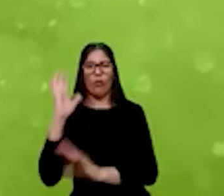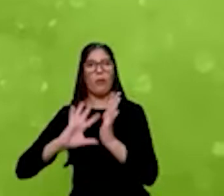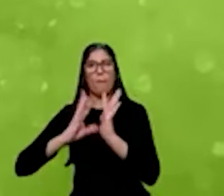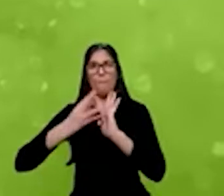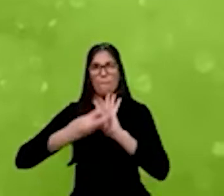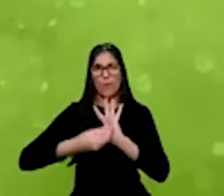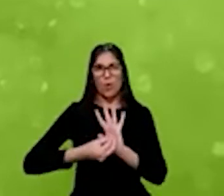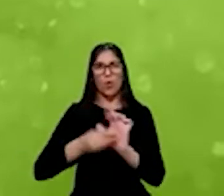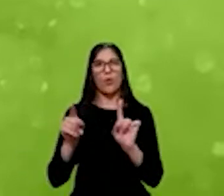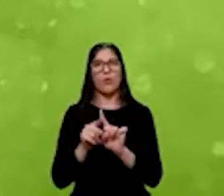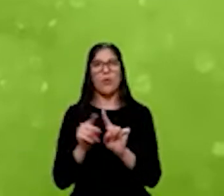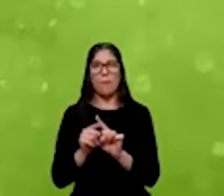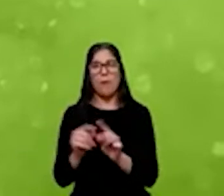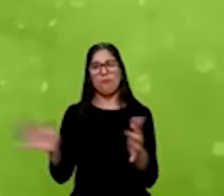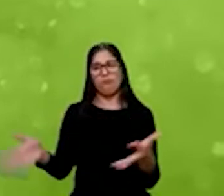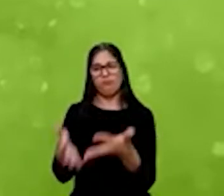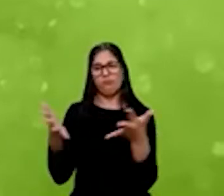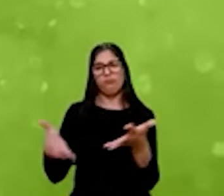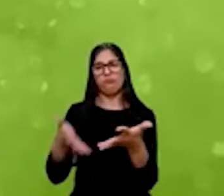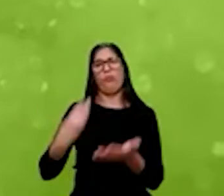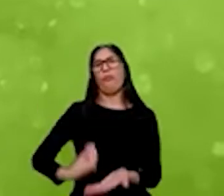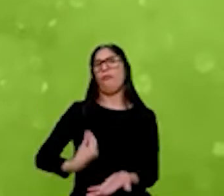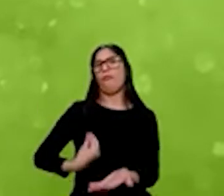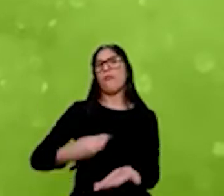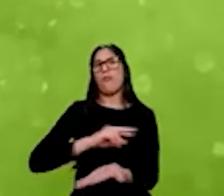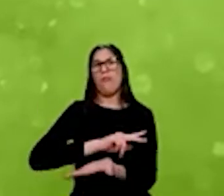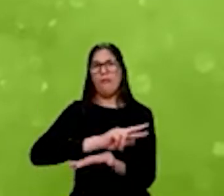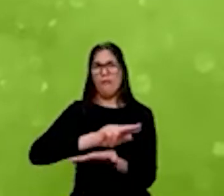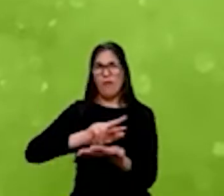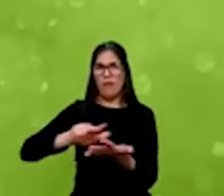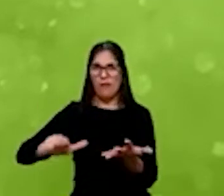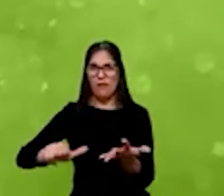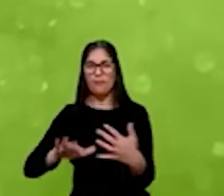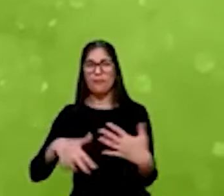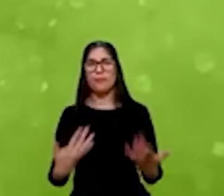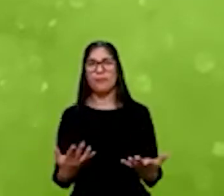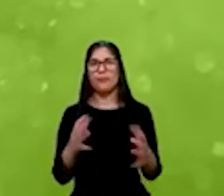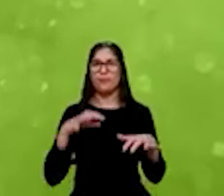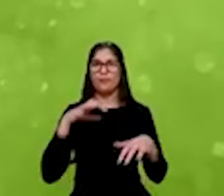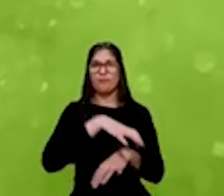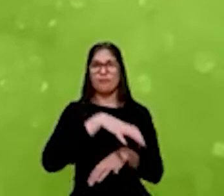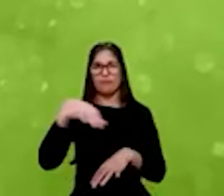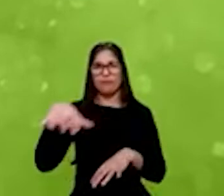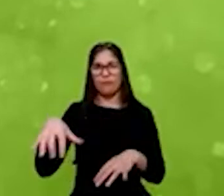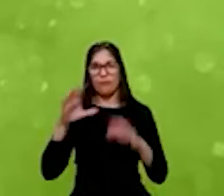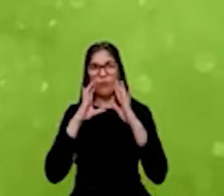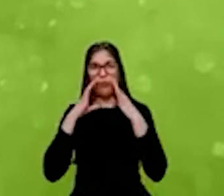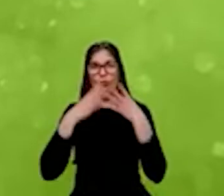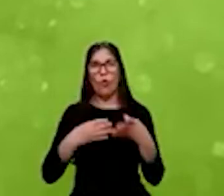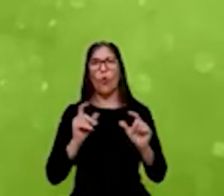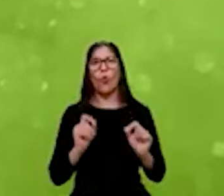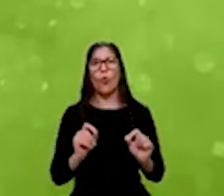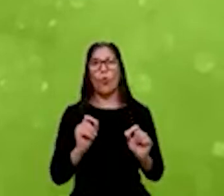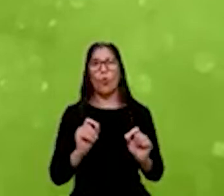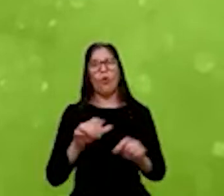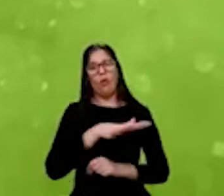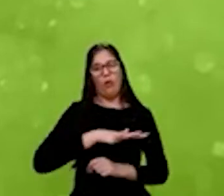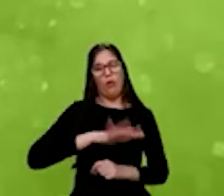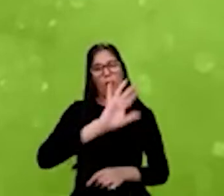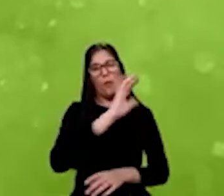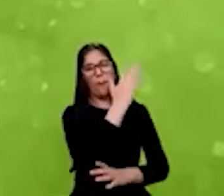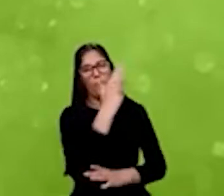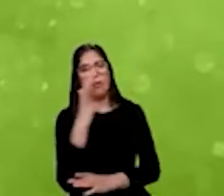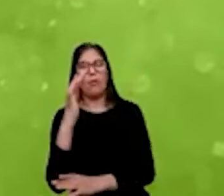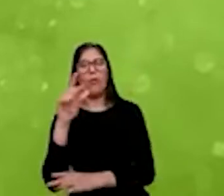biodiversidade. Então, os setores que eles vão focar são ativos ambientais, agricultura,